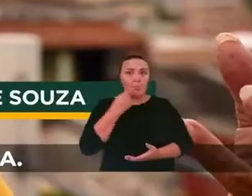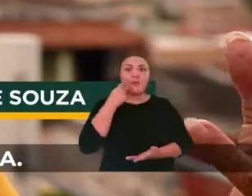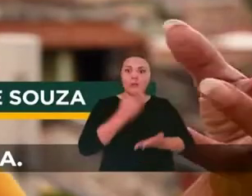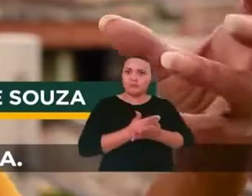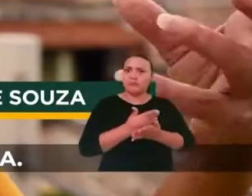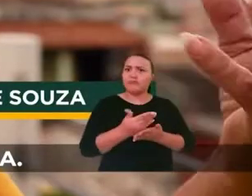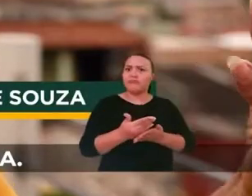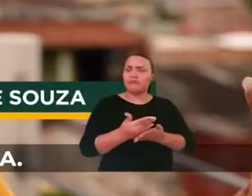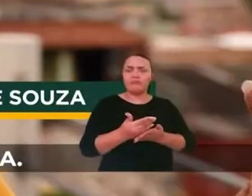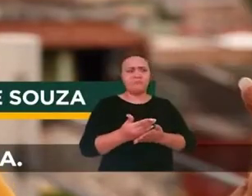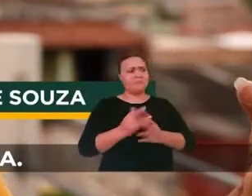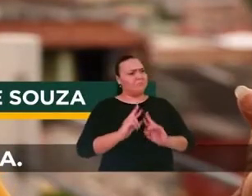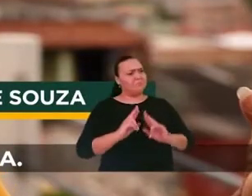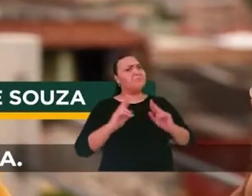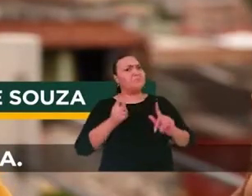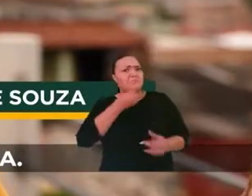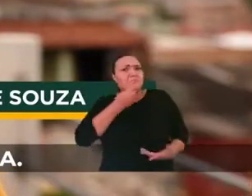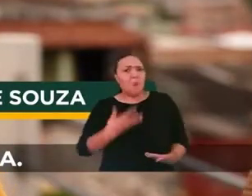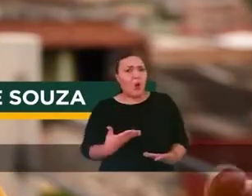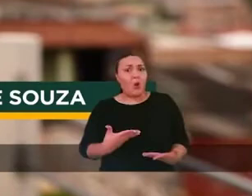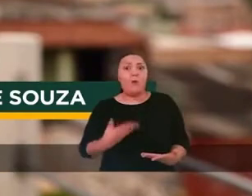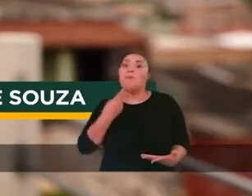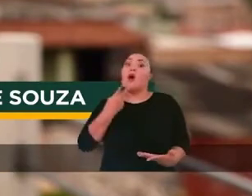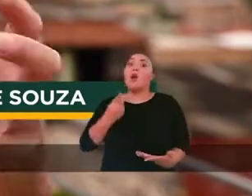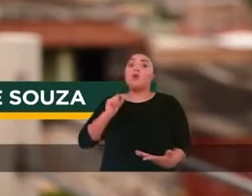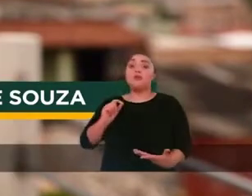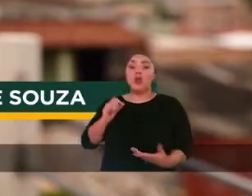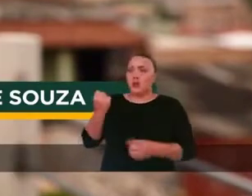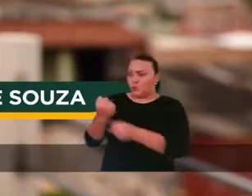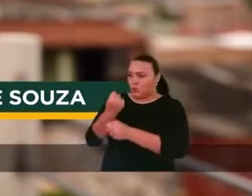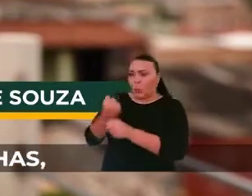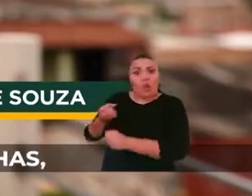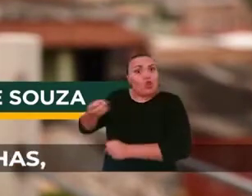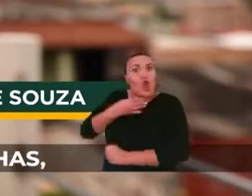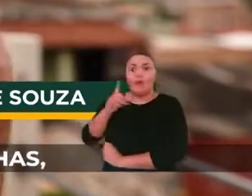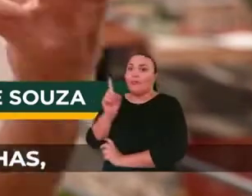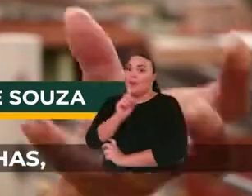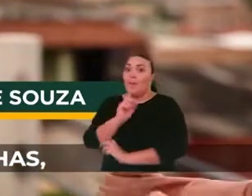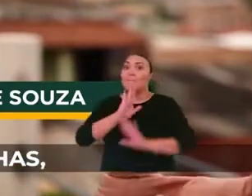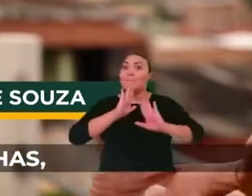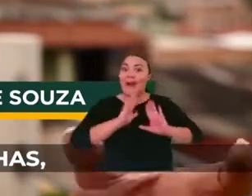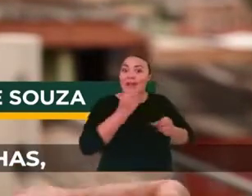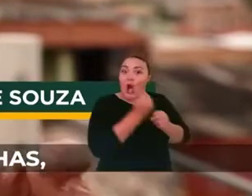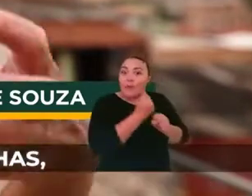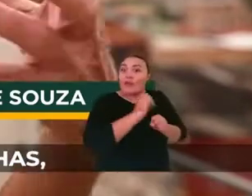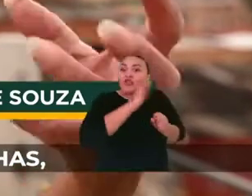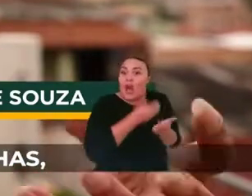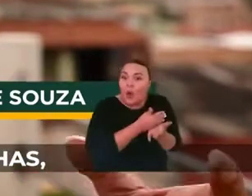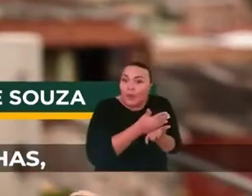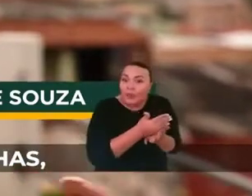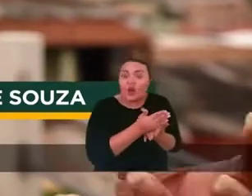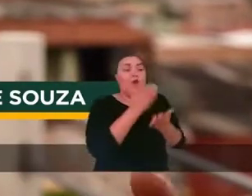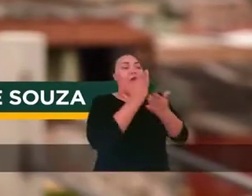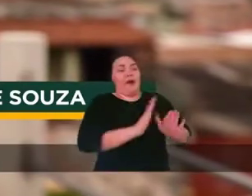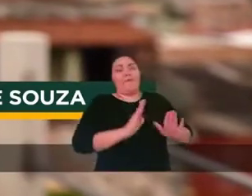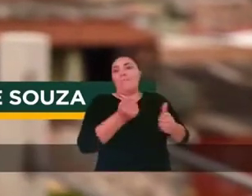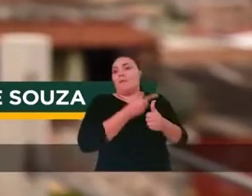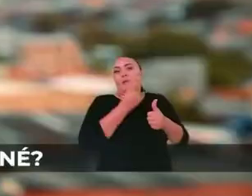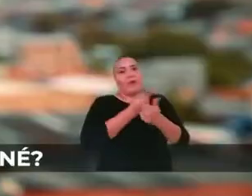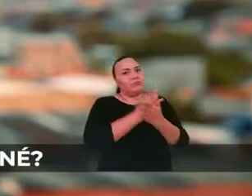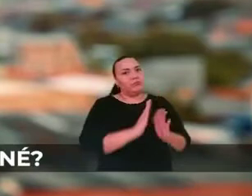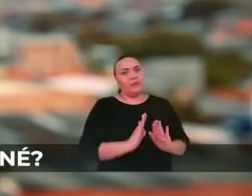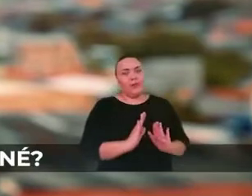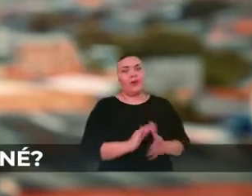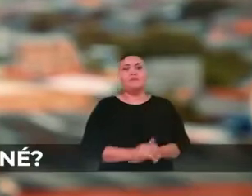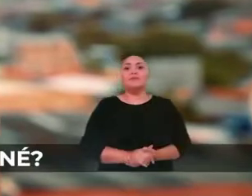do Calil foi uma coisa boa. Ele falou, não vai ter uma rodada, mas a gente vai concluir as que estão ganhas, estão conquistadas.